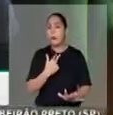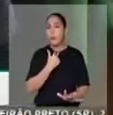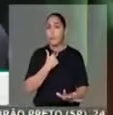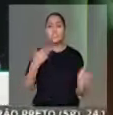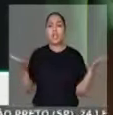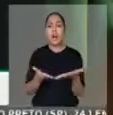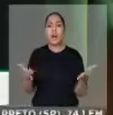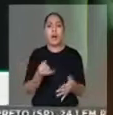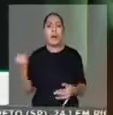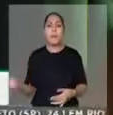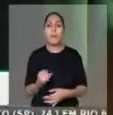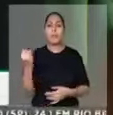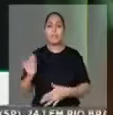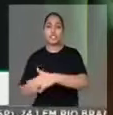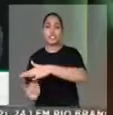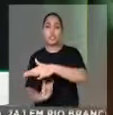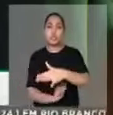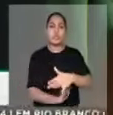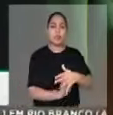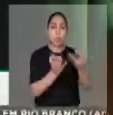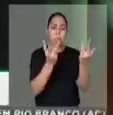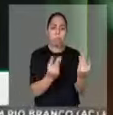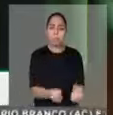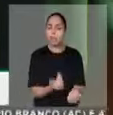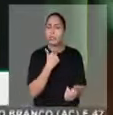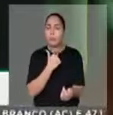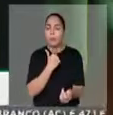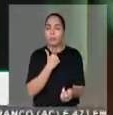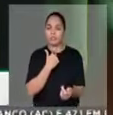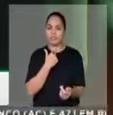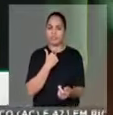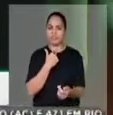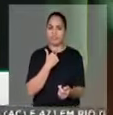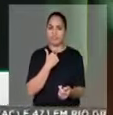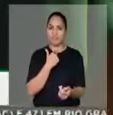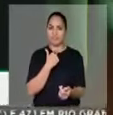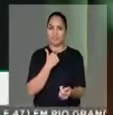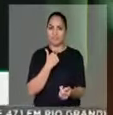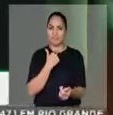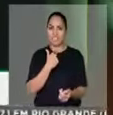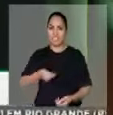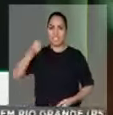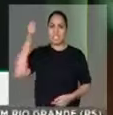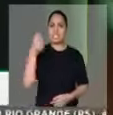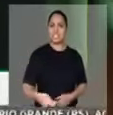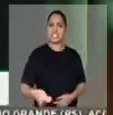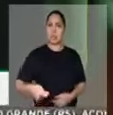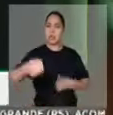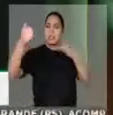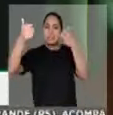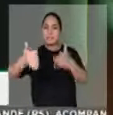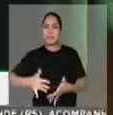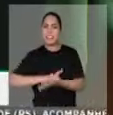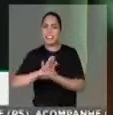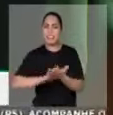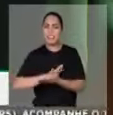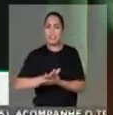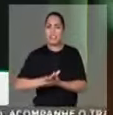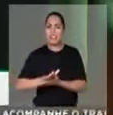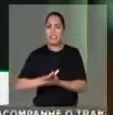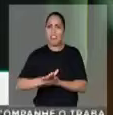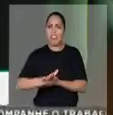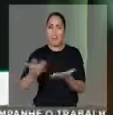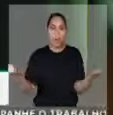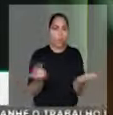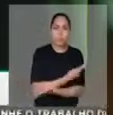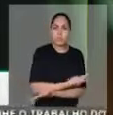instituições importantes. Não é possível que uma medida sem qualquer justificativa seja naturalizada.